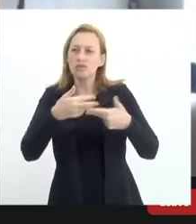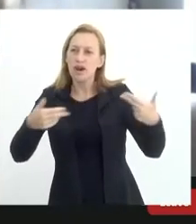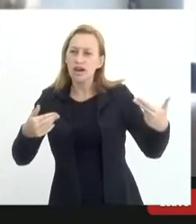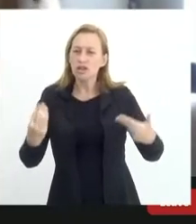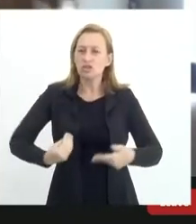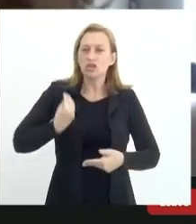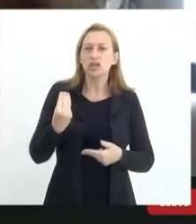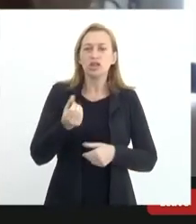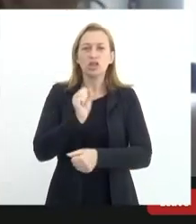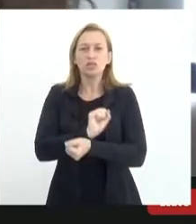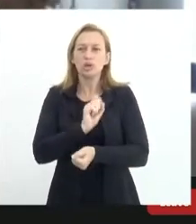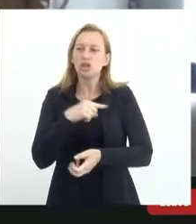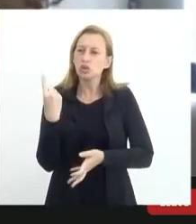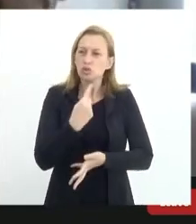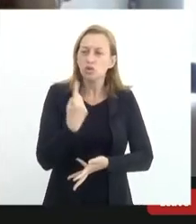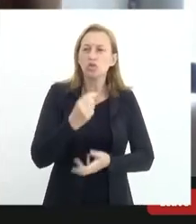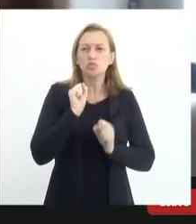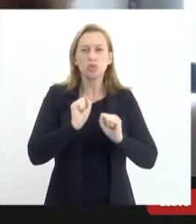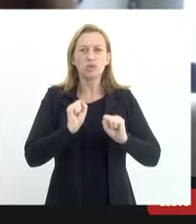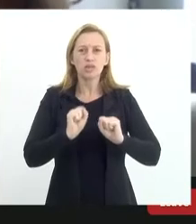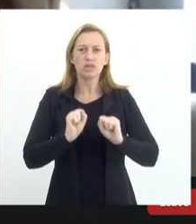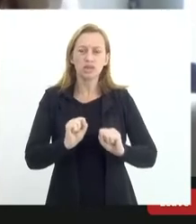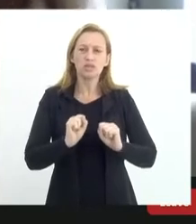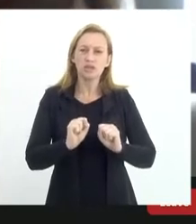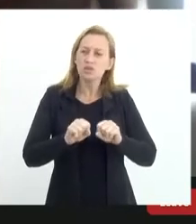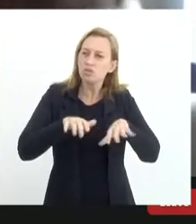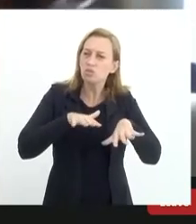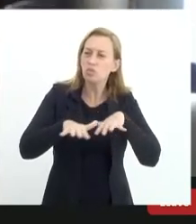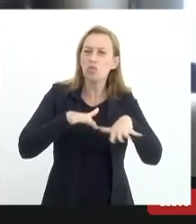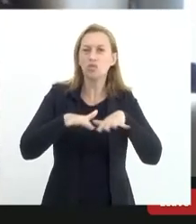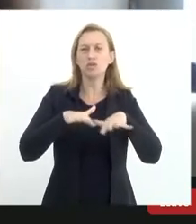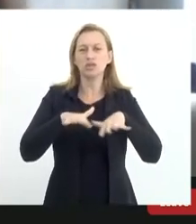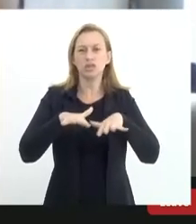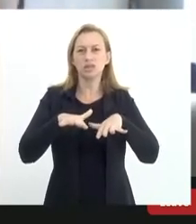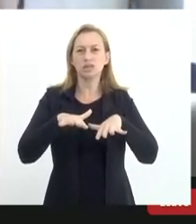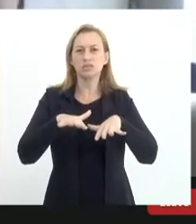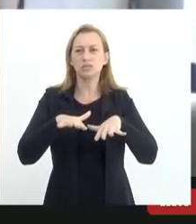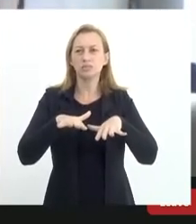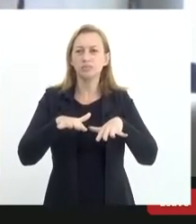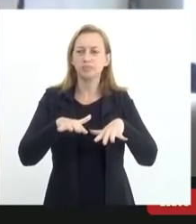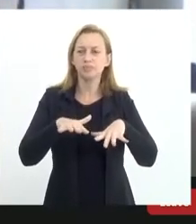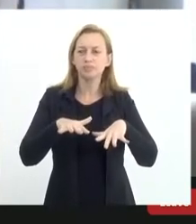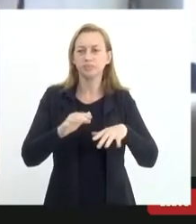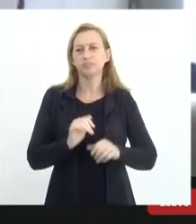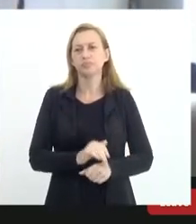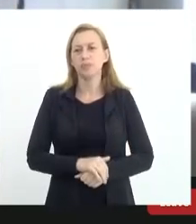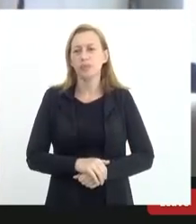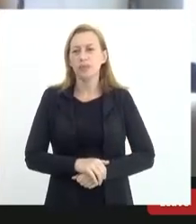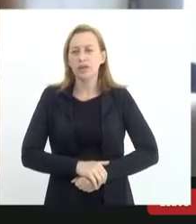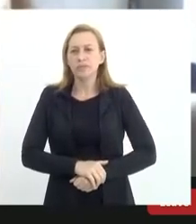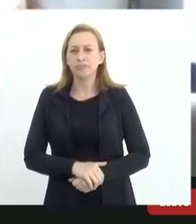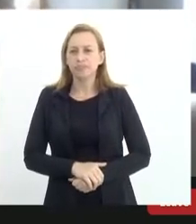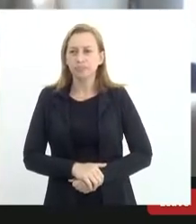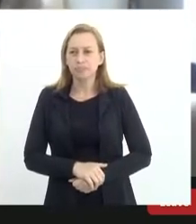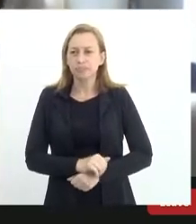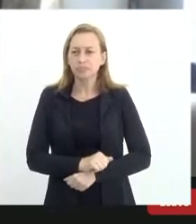espero que nós possamos fazer um movimento de mobilização para